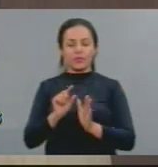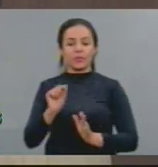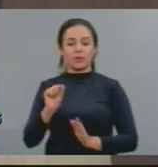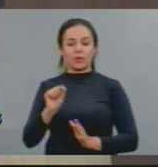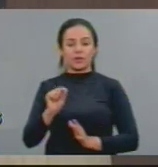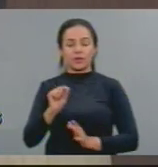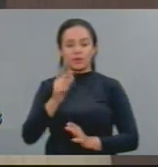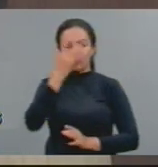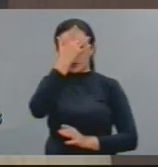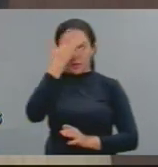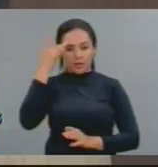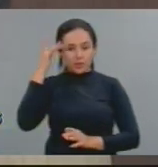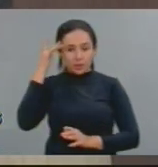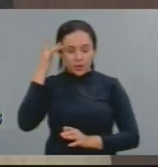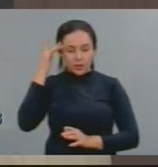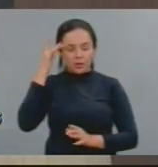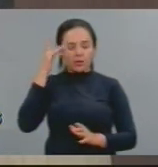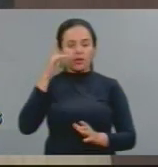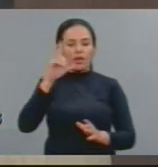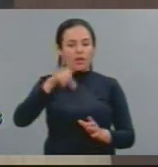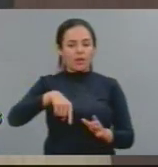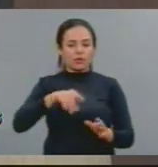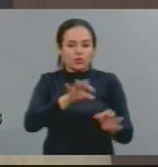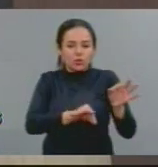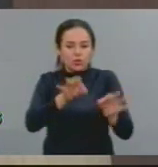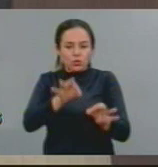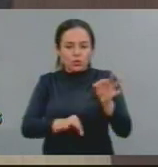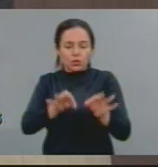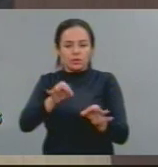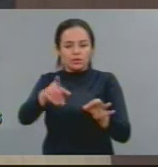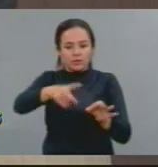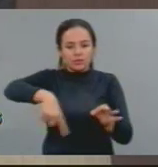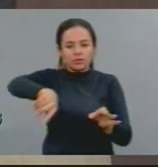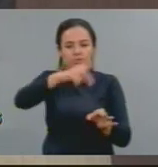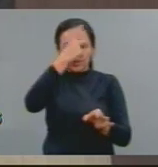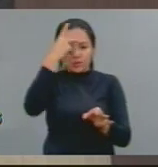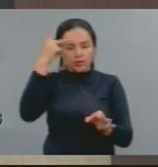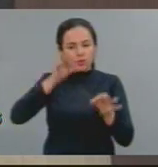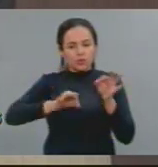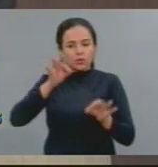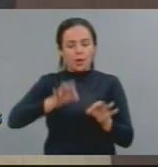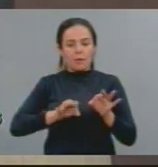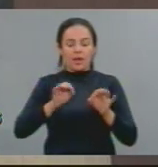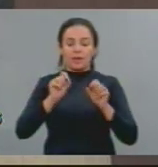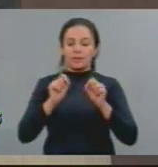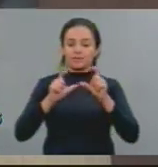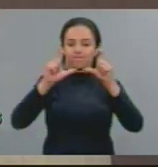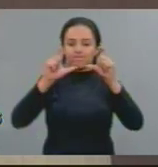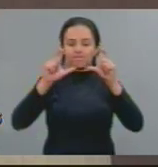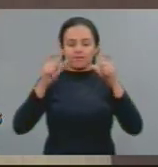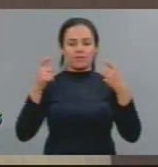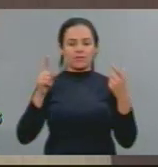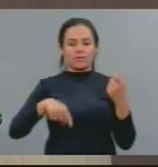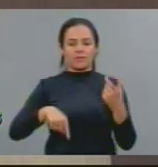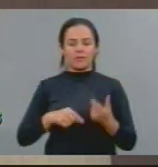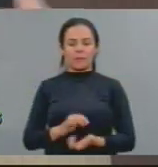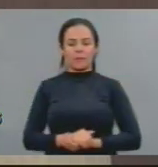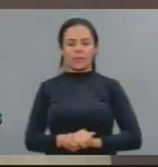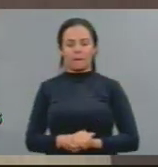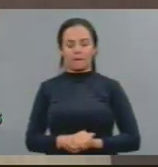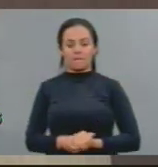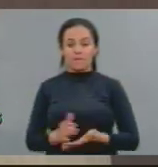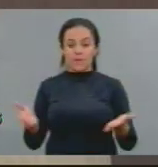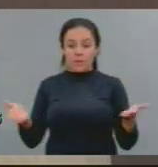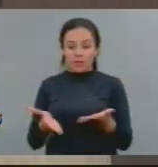julgava os conflitos da Terra. Só que esse julgamento era um julgamento de alerta, de visibilidade. O julgamento que